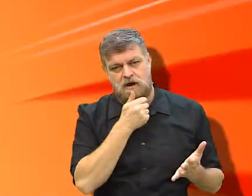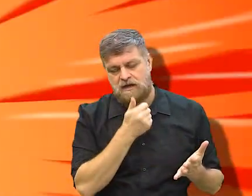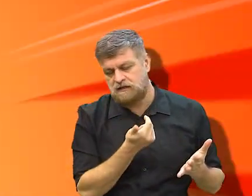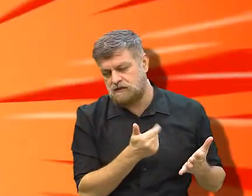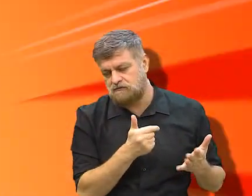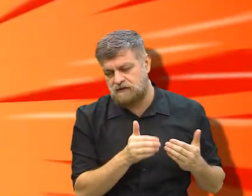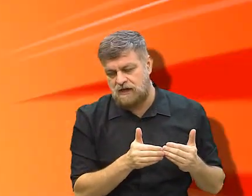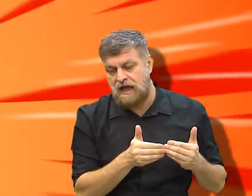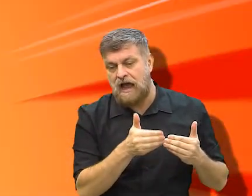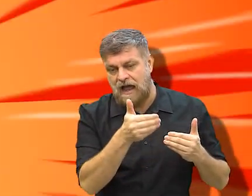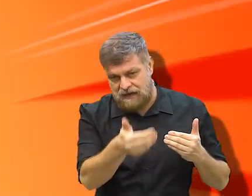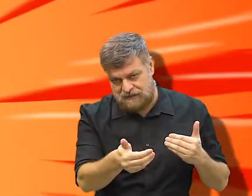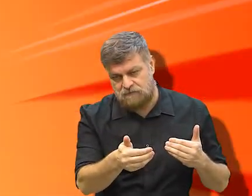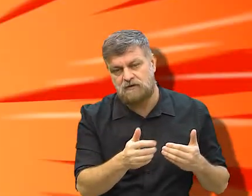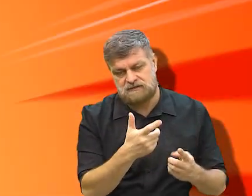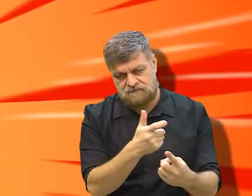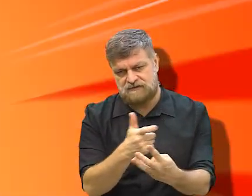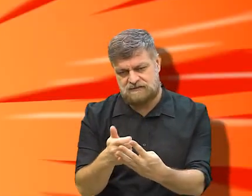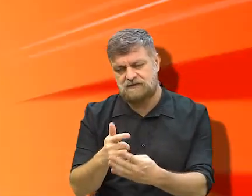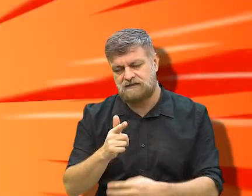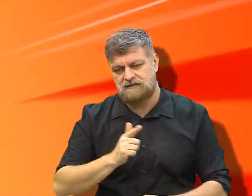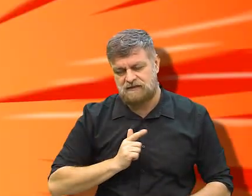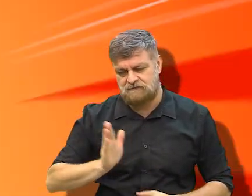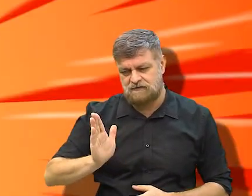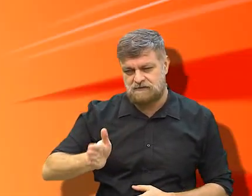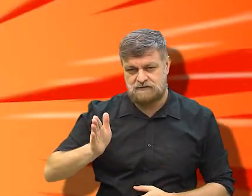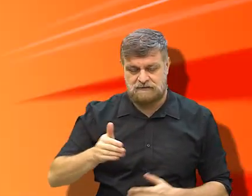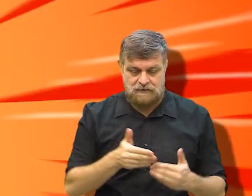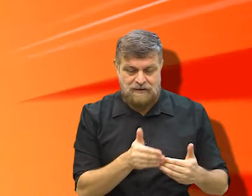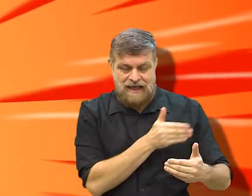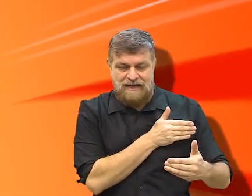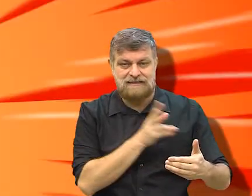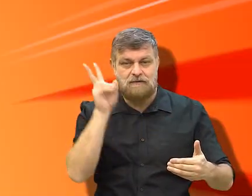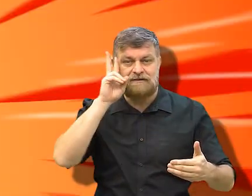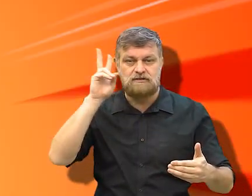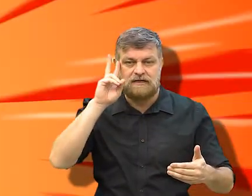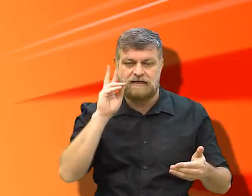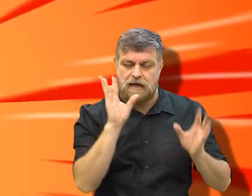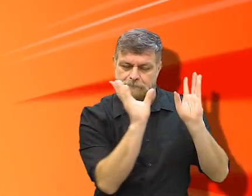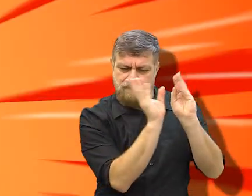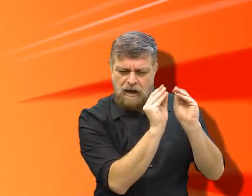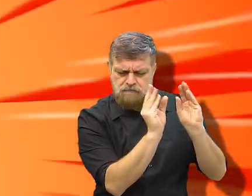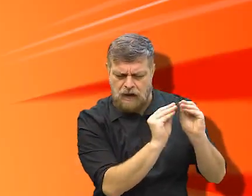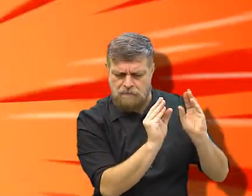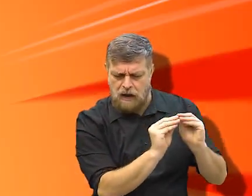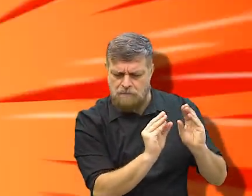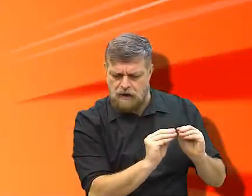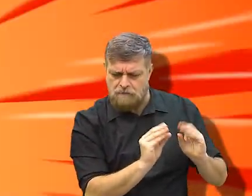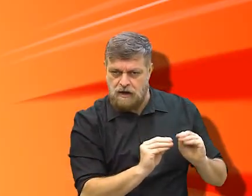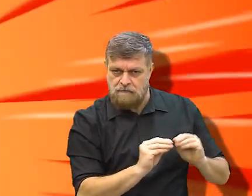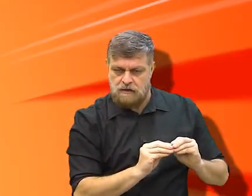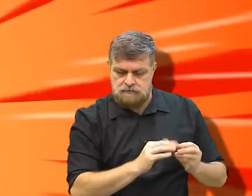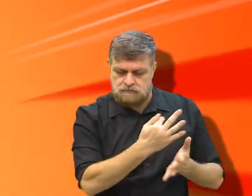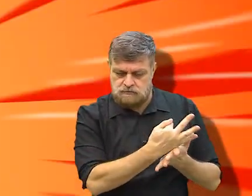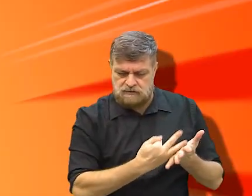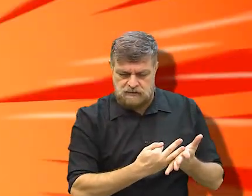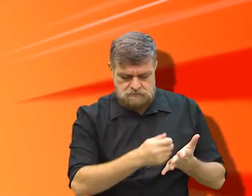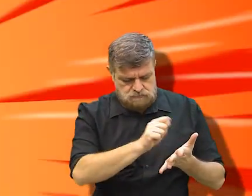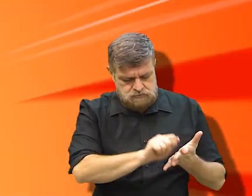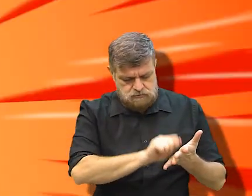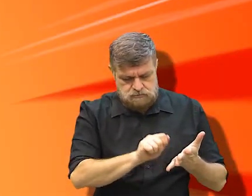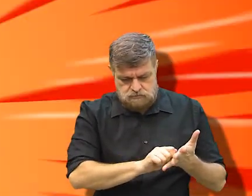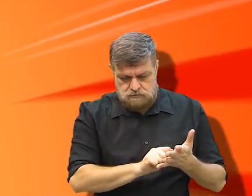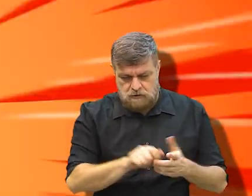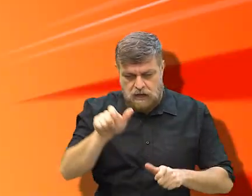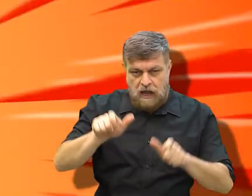negócio, porque é a posteriori. Mas, basicamente, a narrativa é isso. São várias historinhas que eu vou contando, vou contando, criando, gerando tensões,